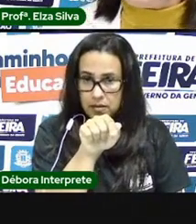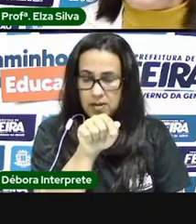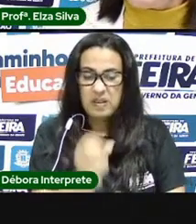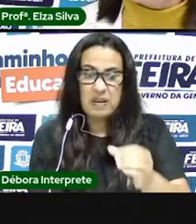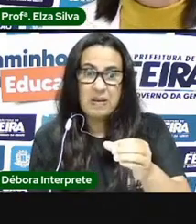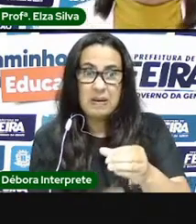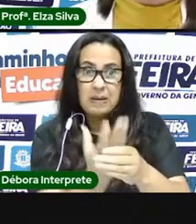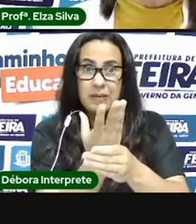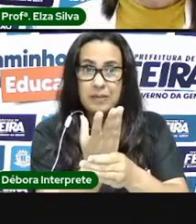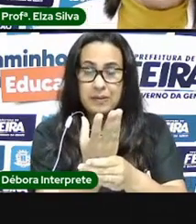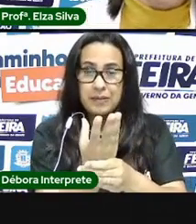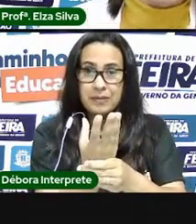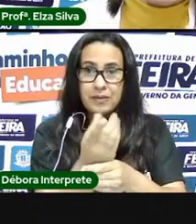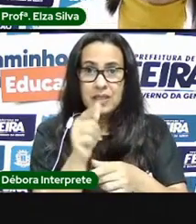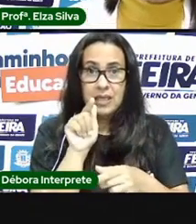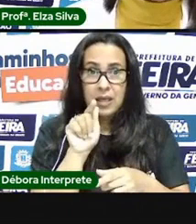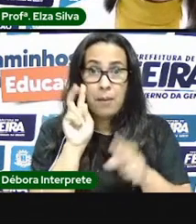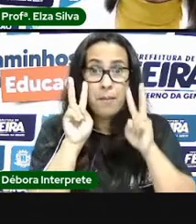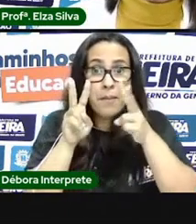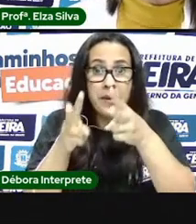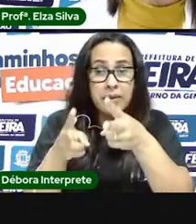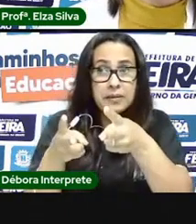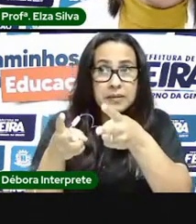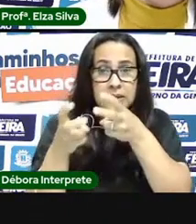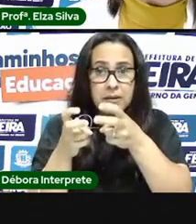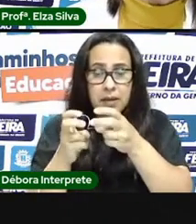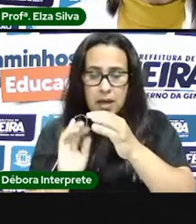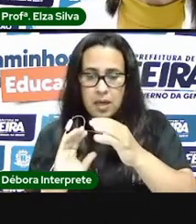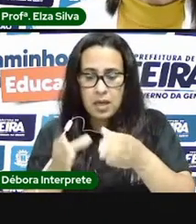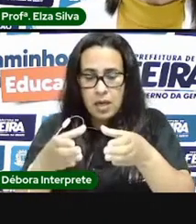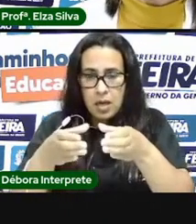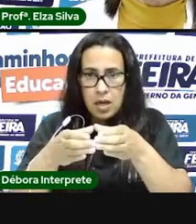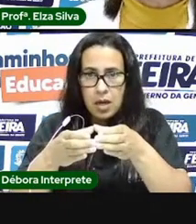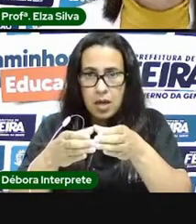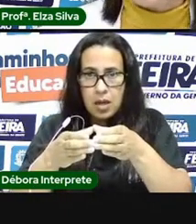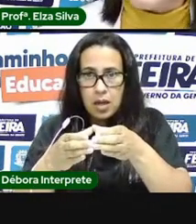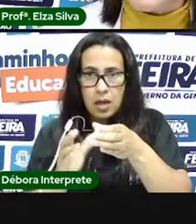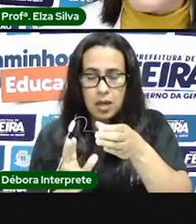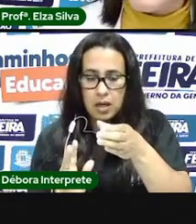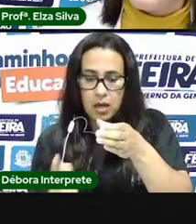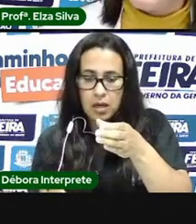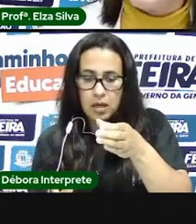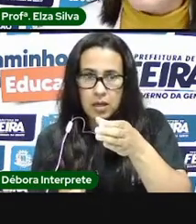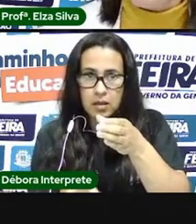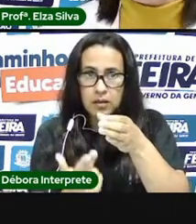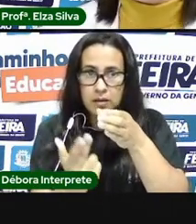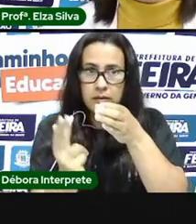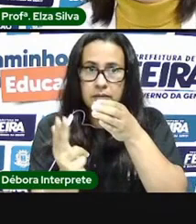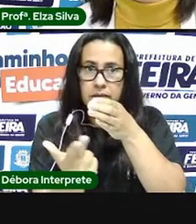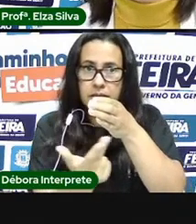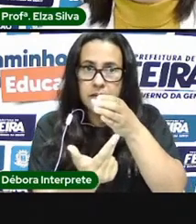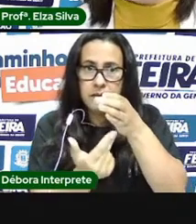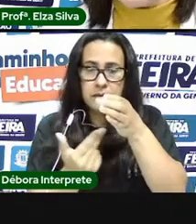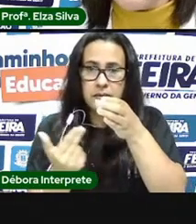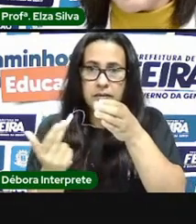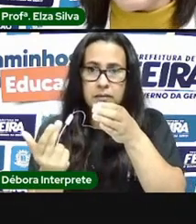mistura, nas laterais e na parte de baixo, uma mistura de figuras humanas com